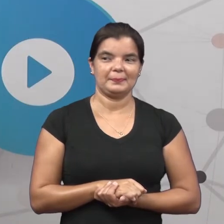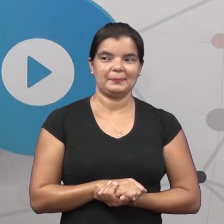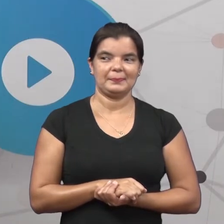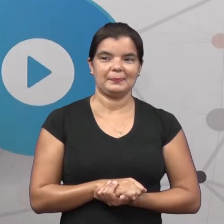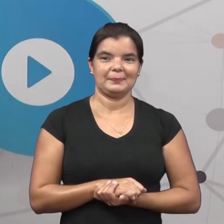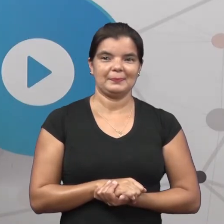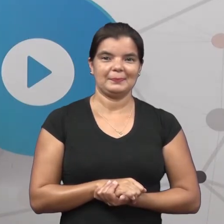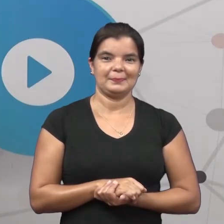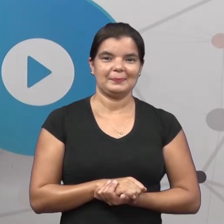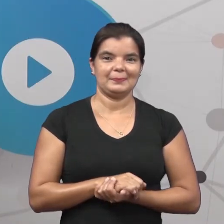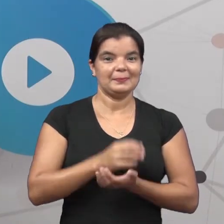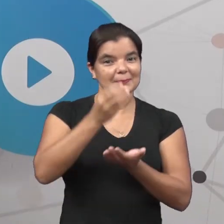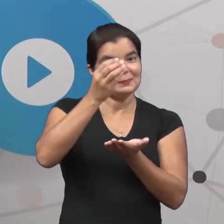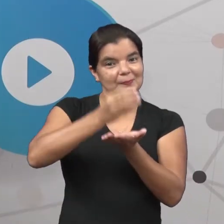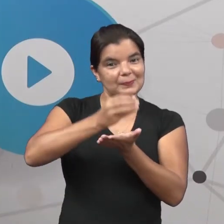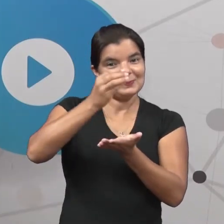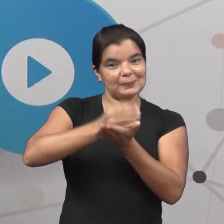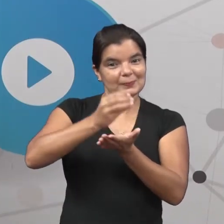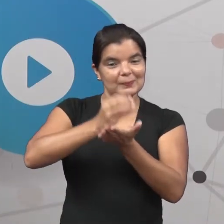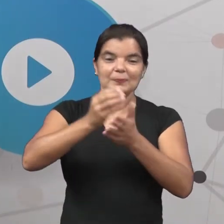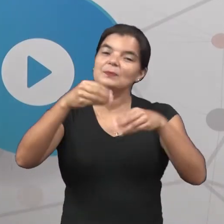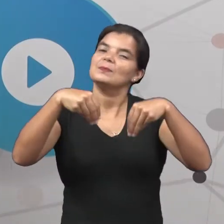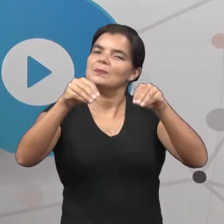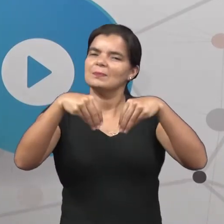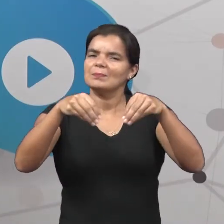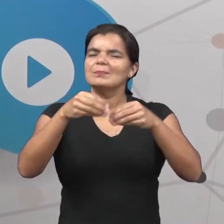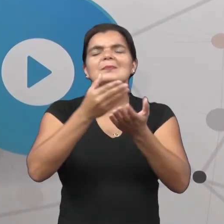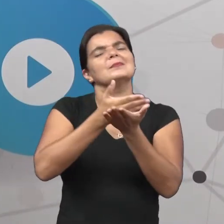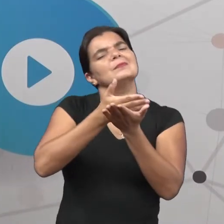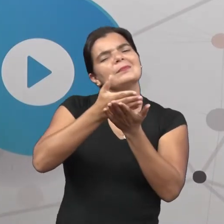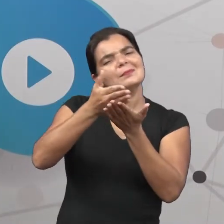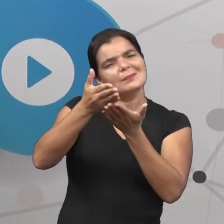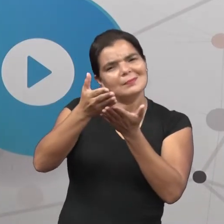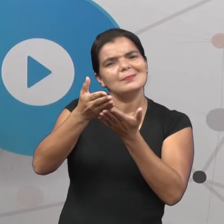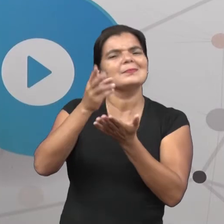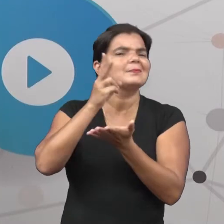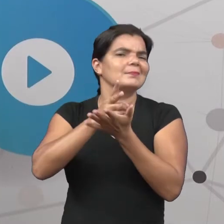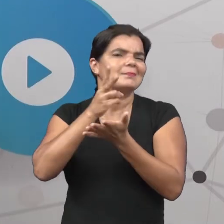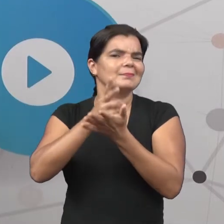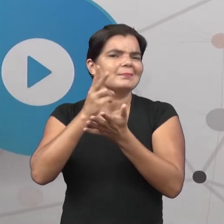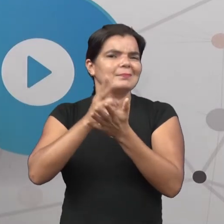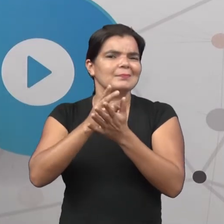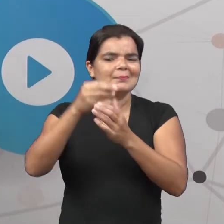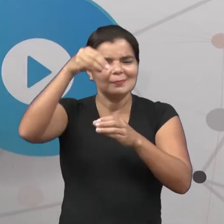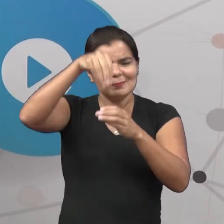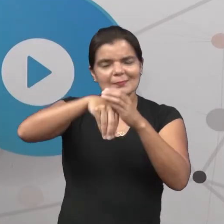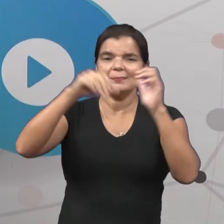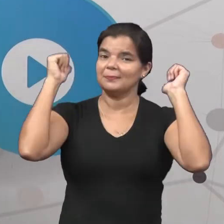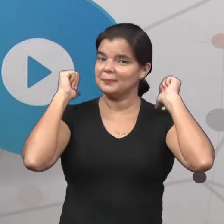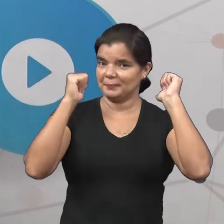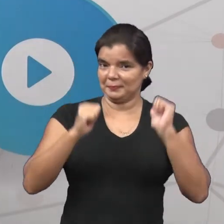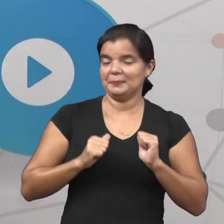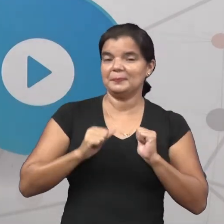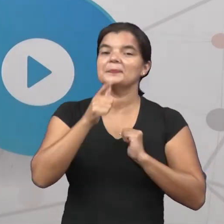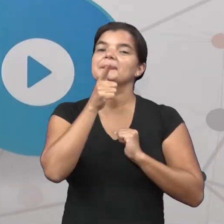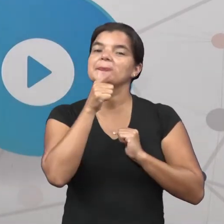Um copo de plástico, que vocês costumam levar dentro da mochila, para tomar água na escola.